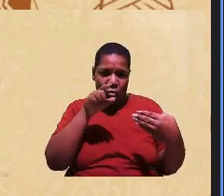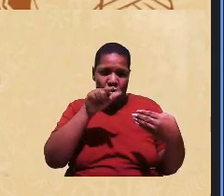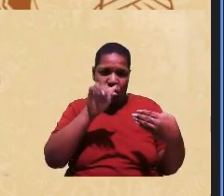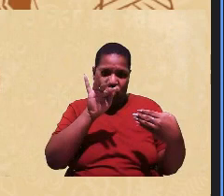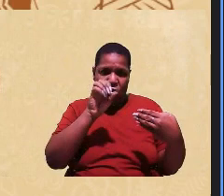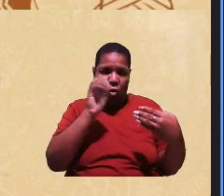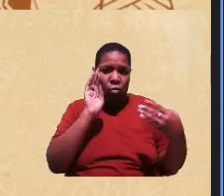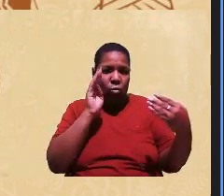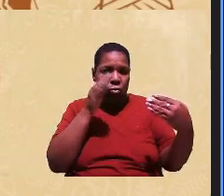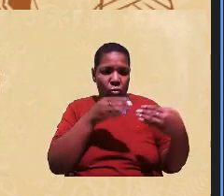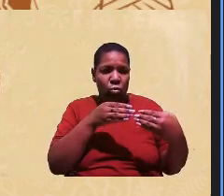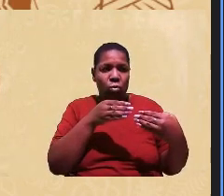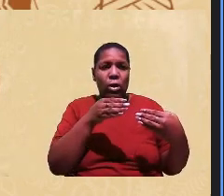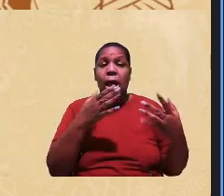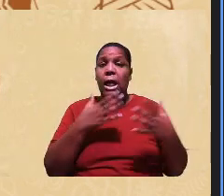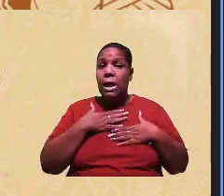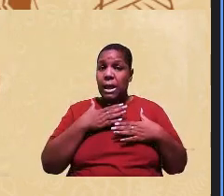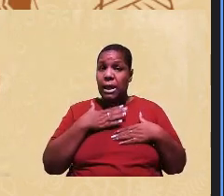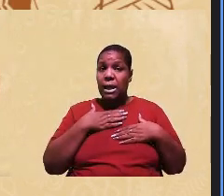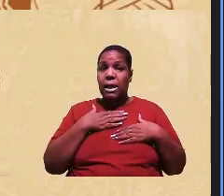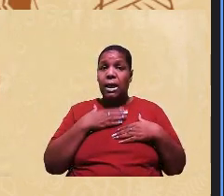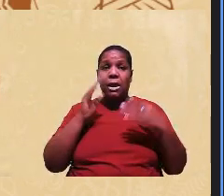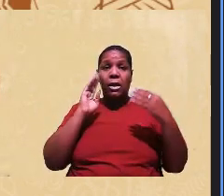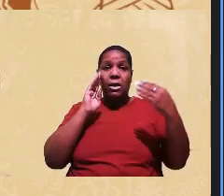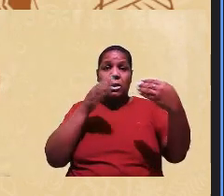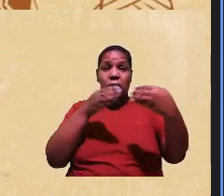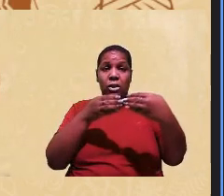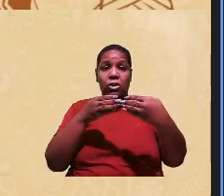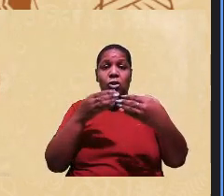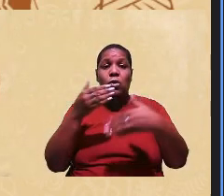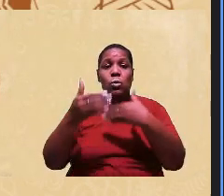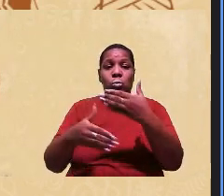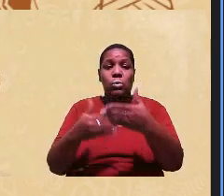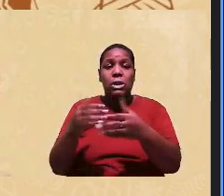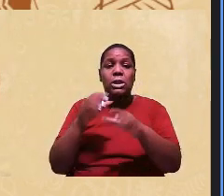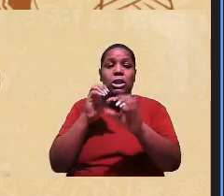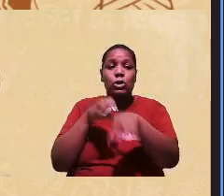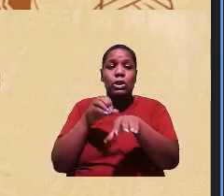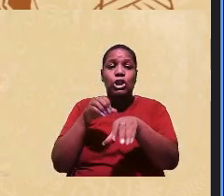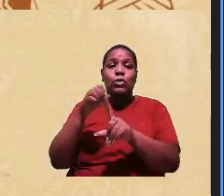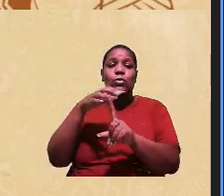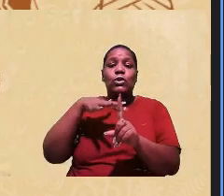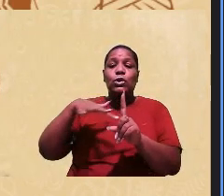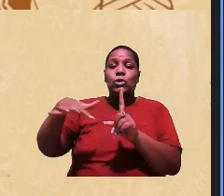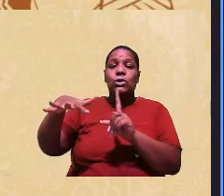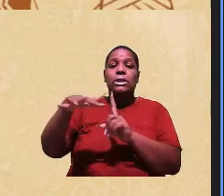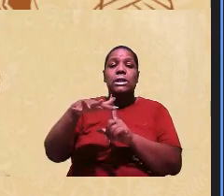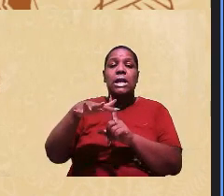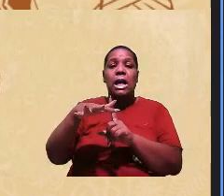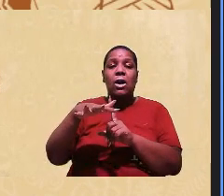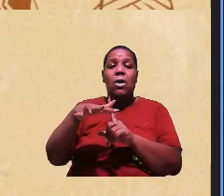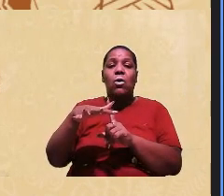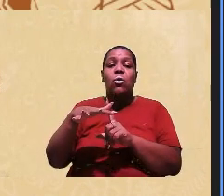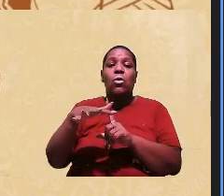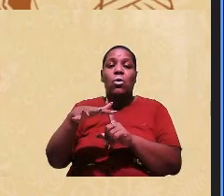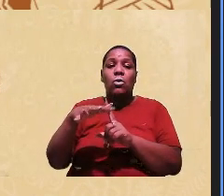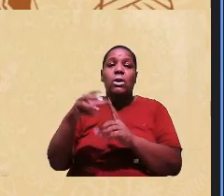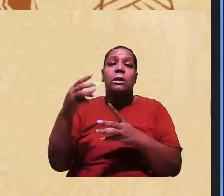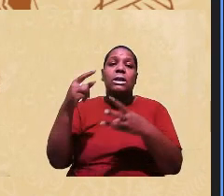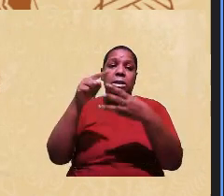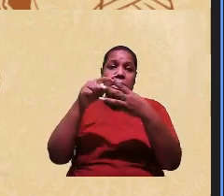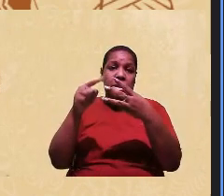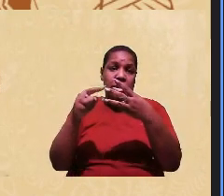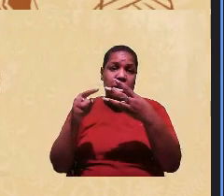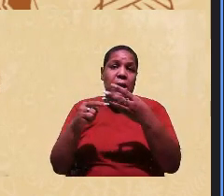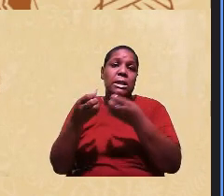a minha formação foi ênfase em processos educativos e sociais três semestres finais